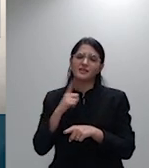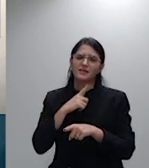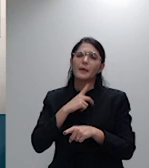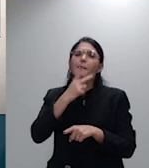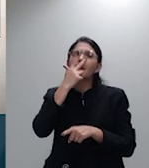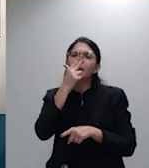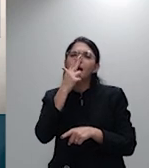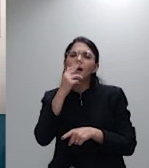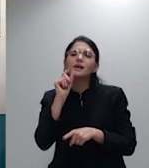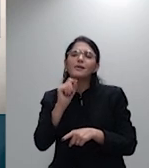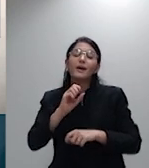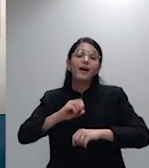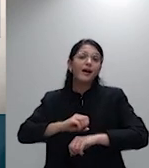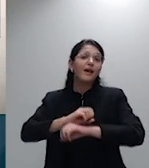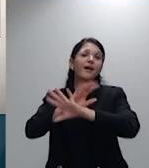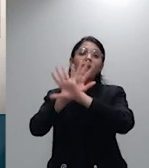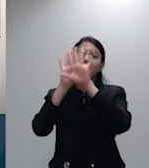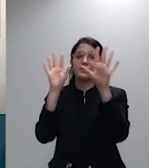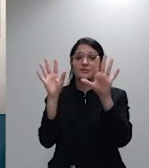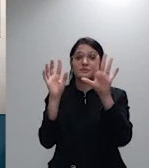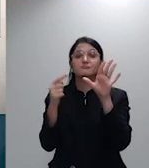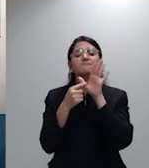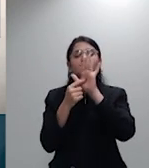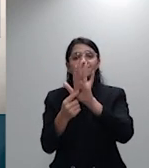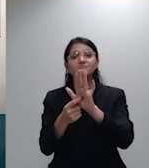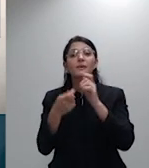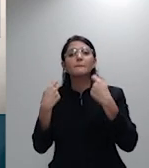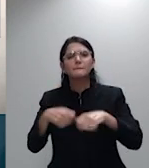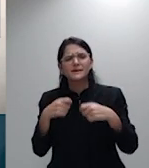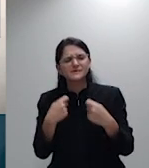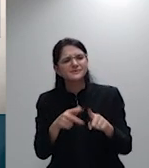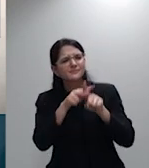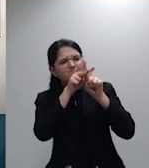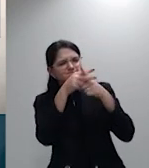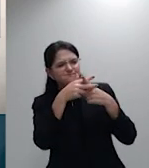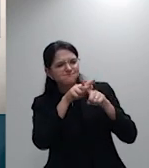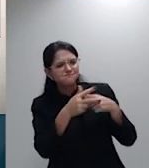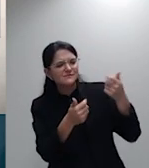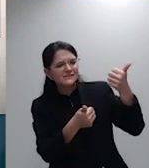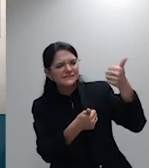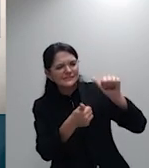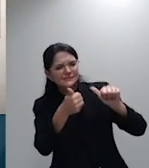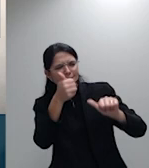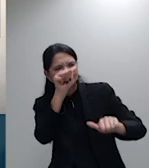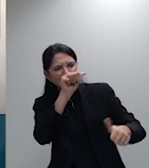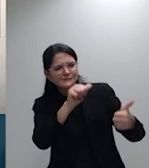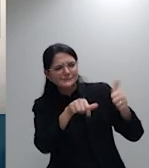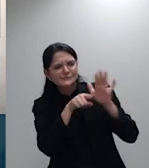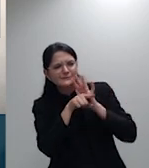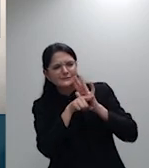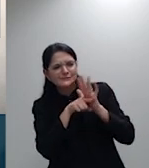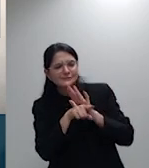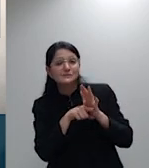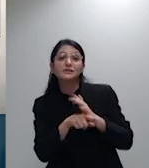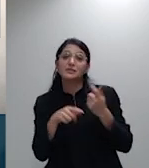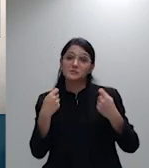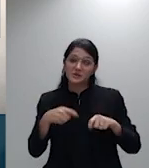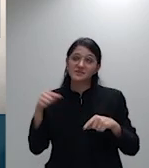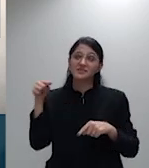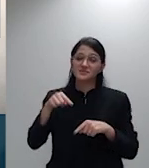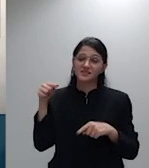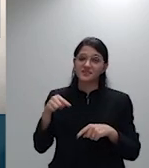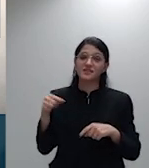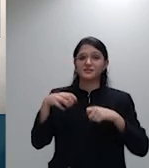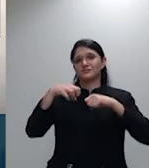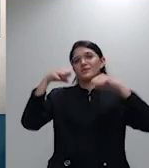que isto seja examinado em profundidade por esta corte da cidadania uma vez que é impossível então o